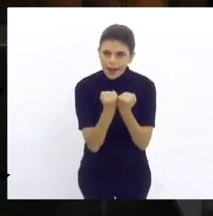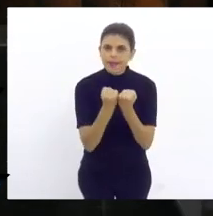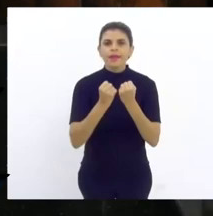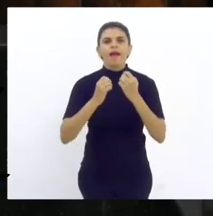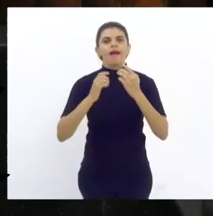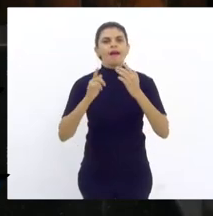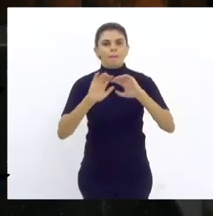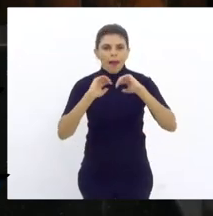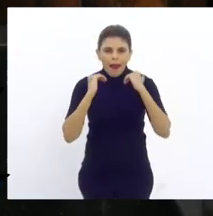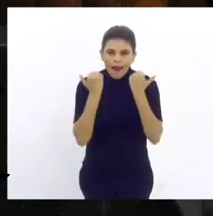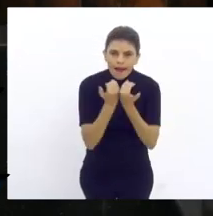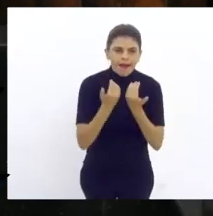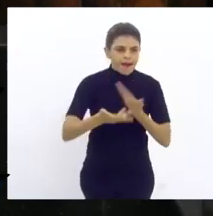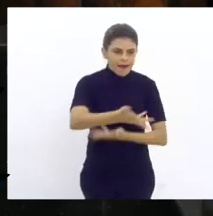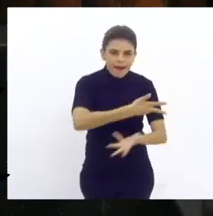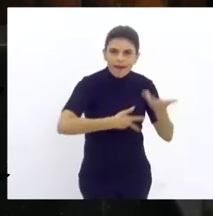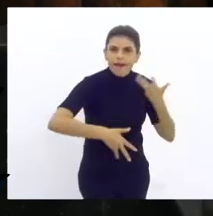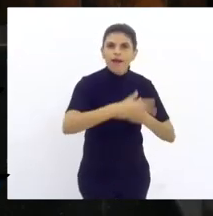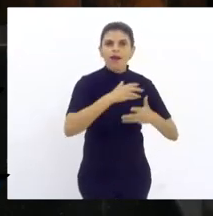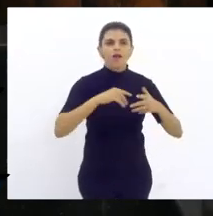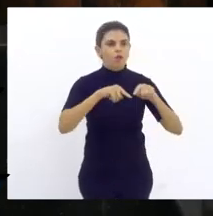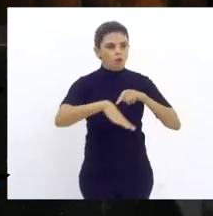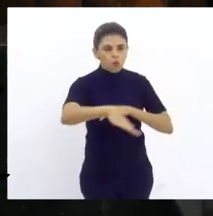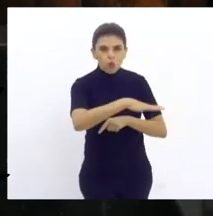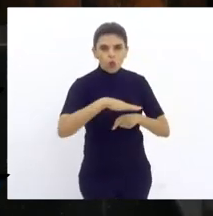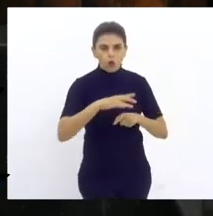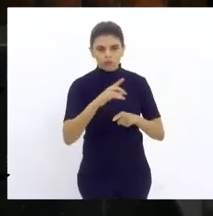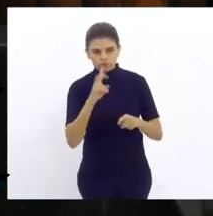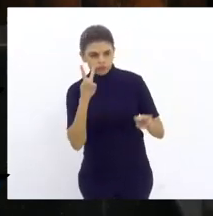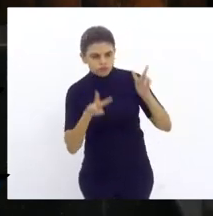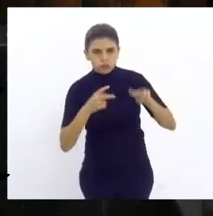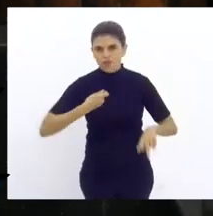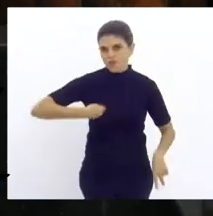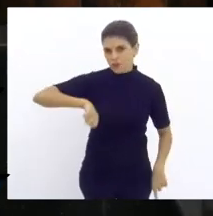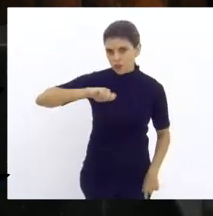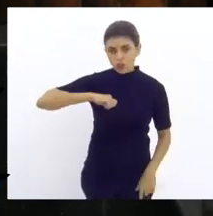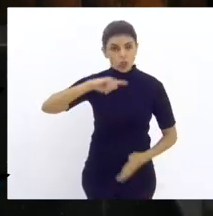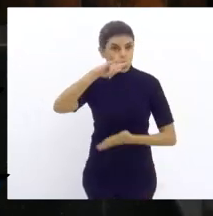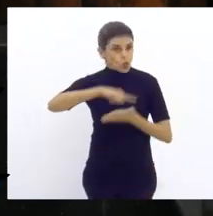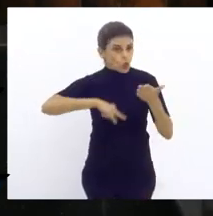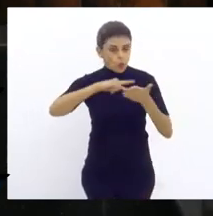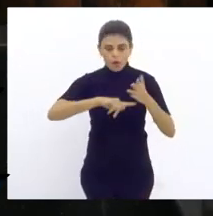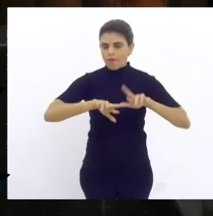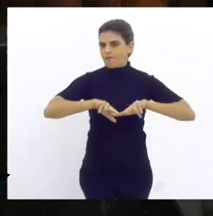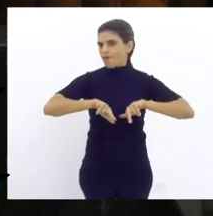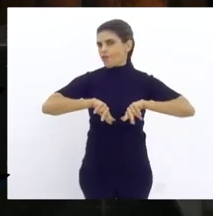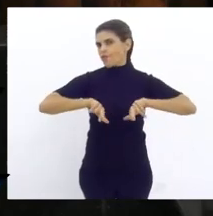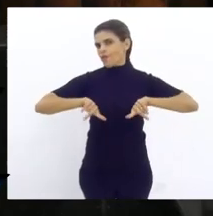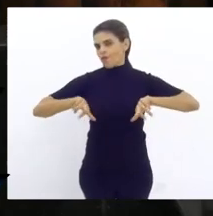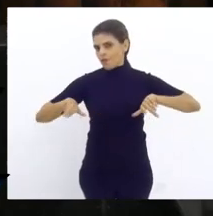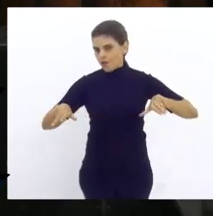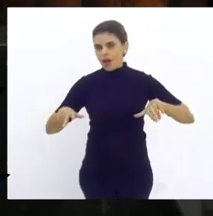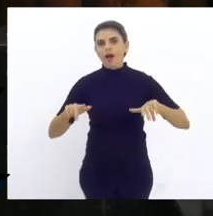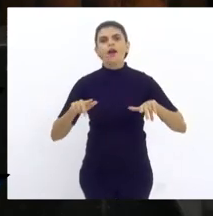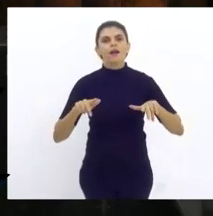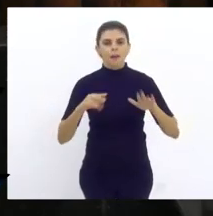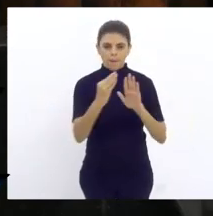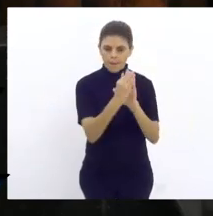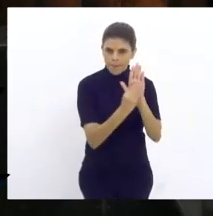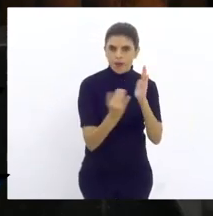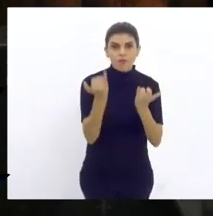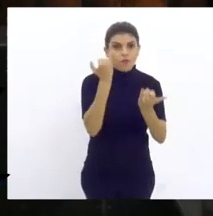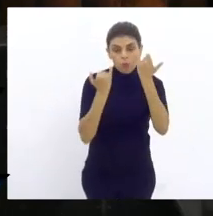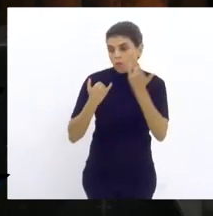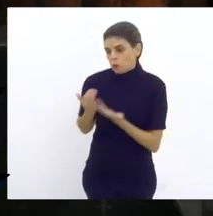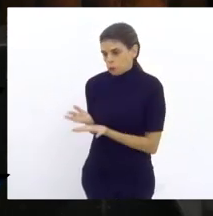os dobramentos dessa nossa fiscalização. Já preparei vários documentos de informação, vou recolher também